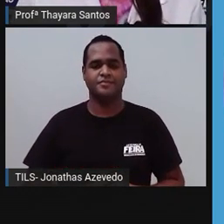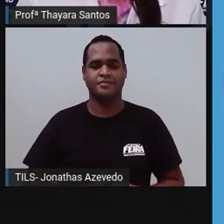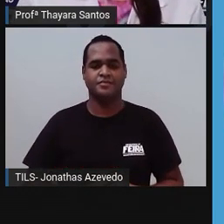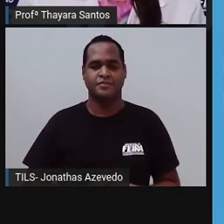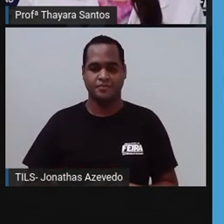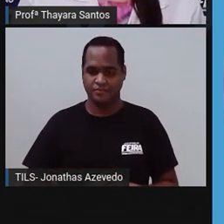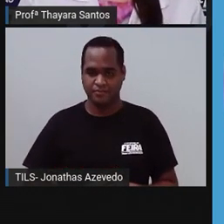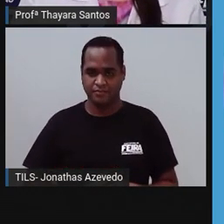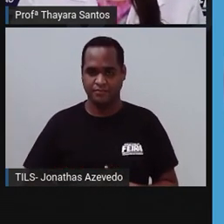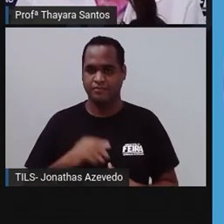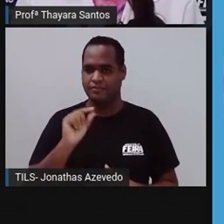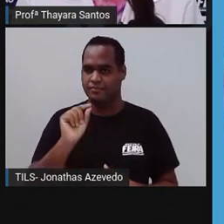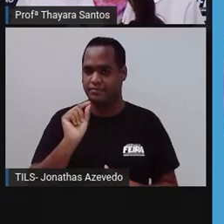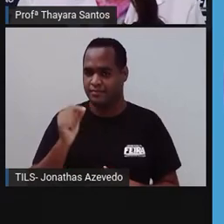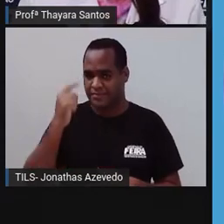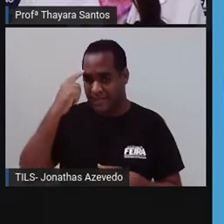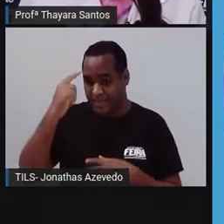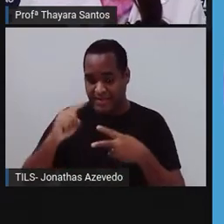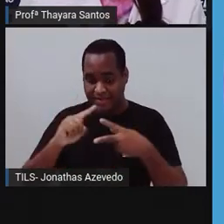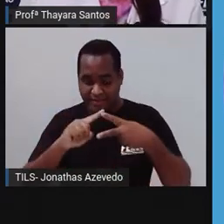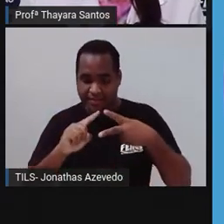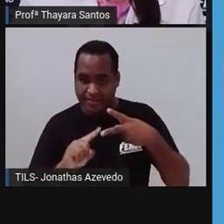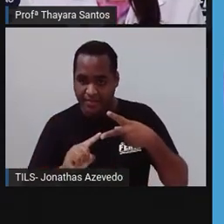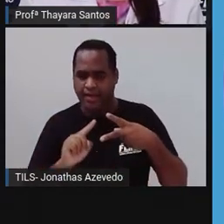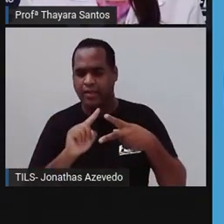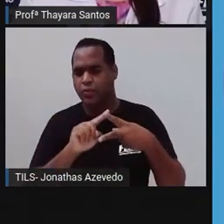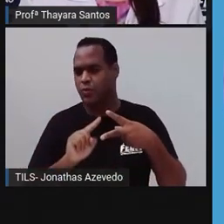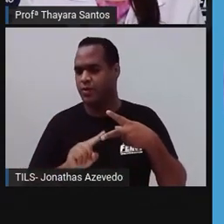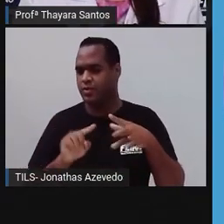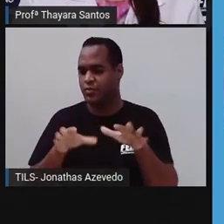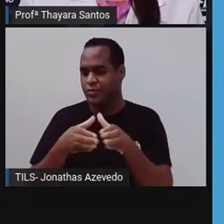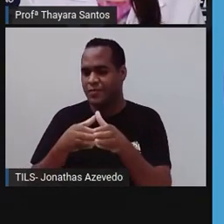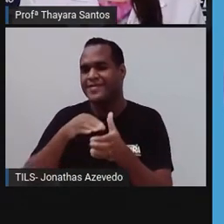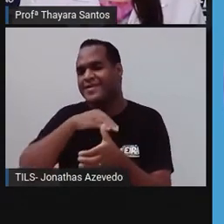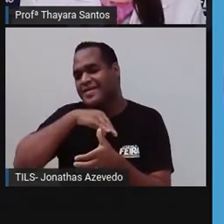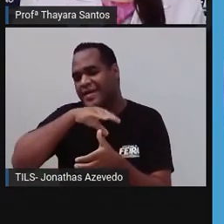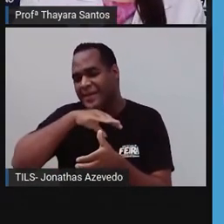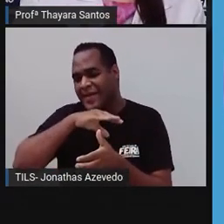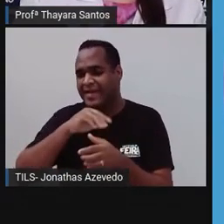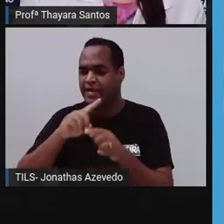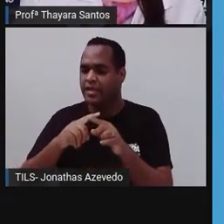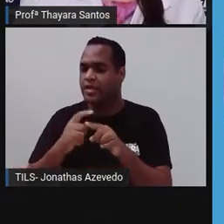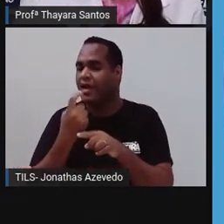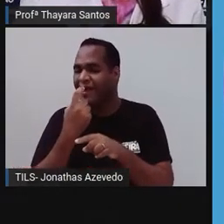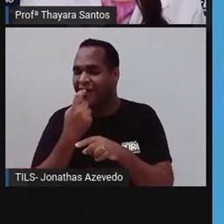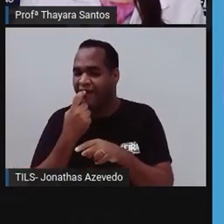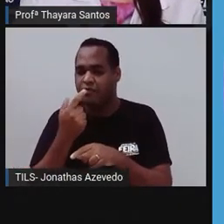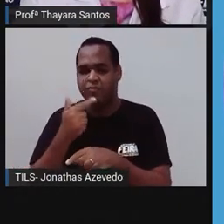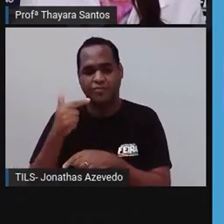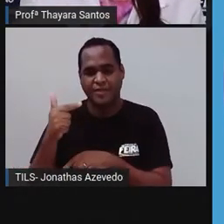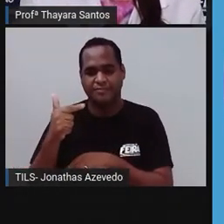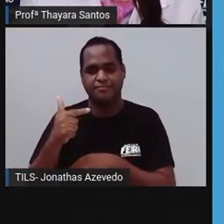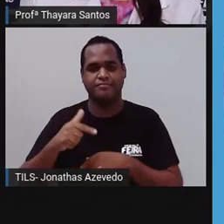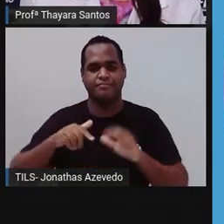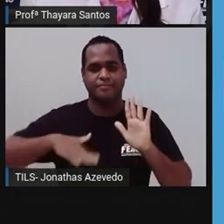Então, tanto poríferos quanto quinidários são dois grupos de animais invertebrados marinhos.